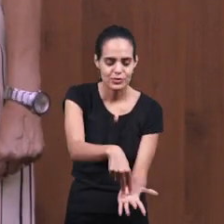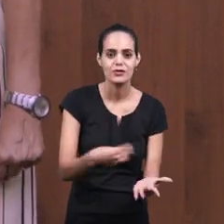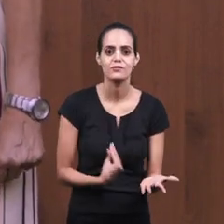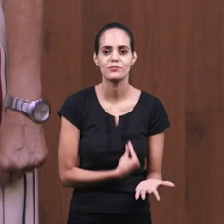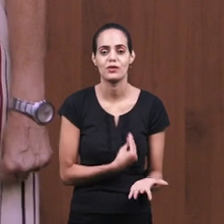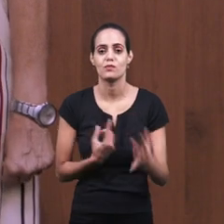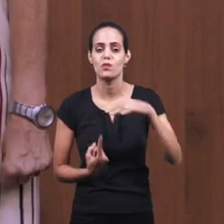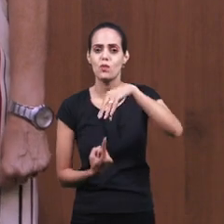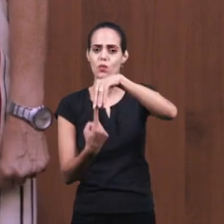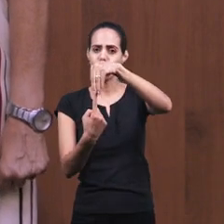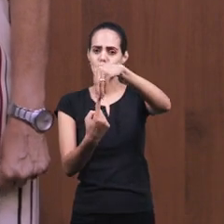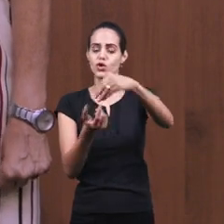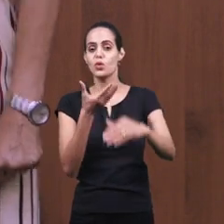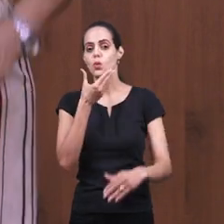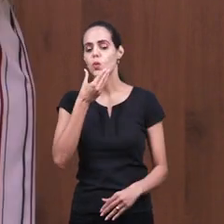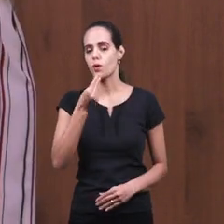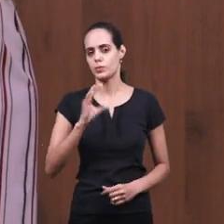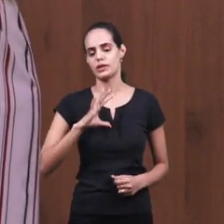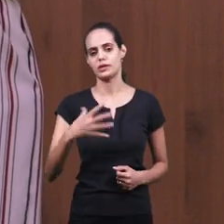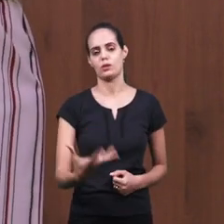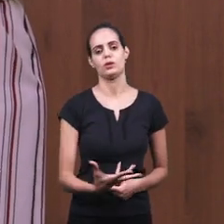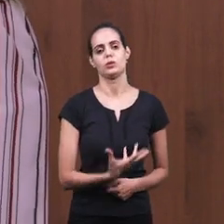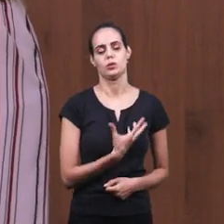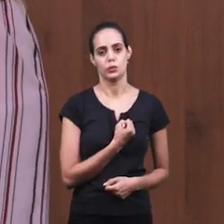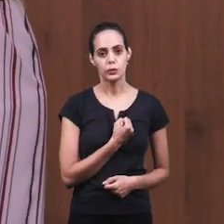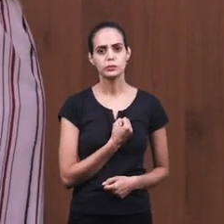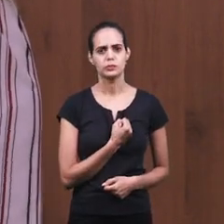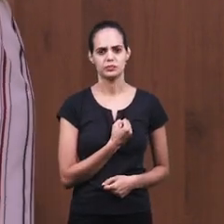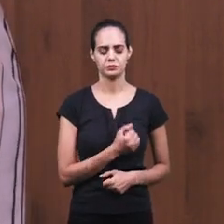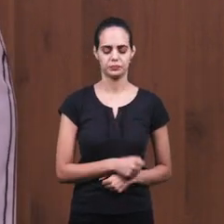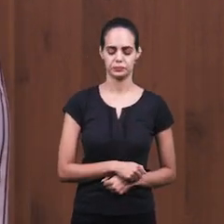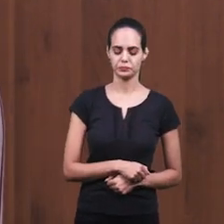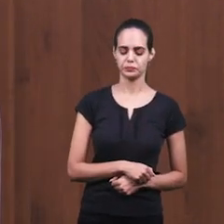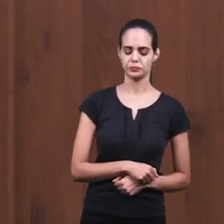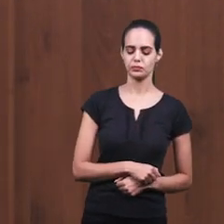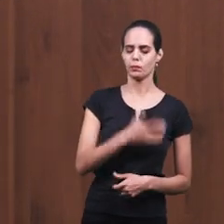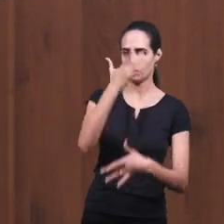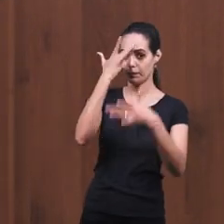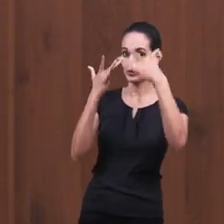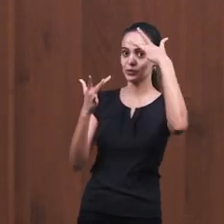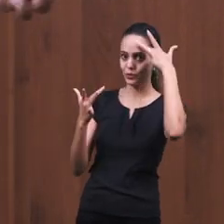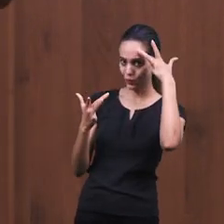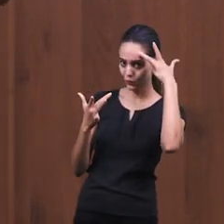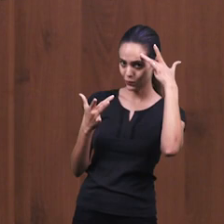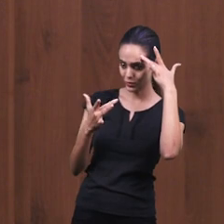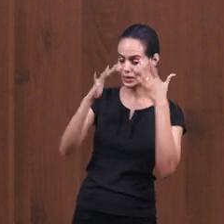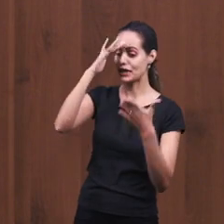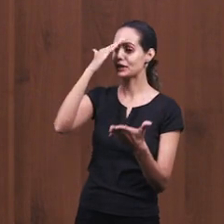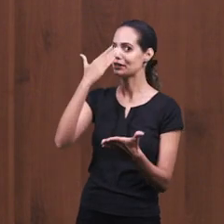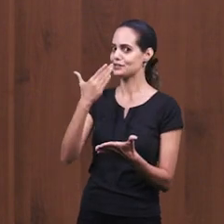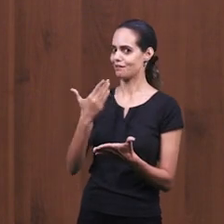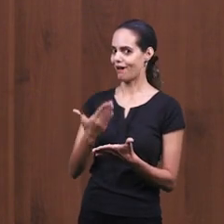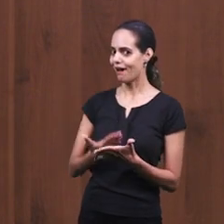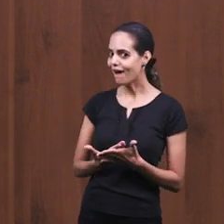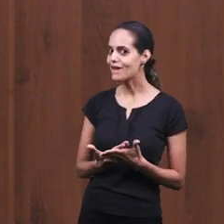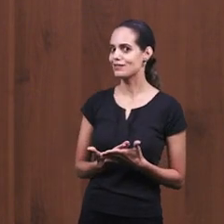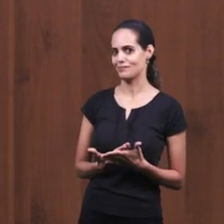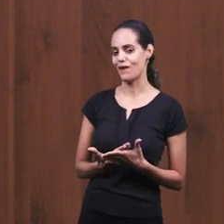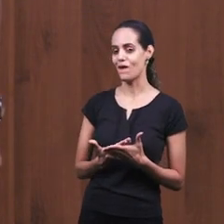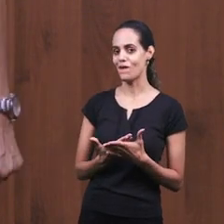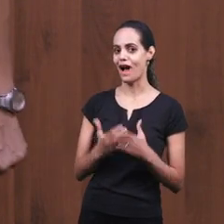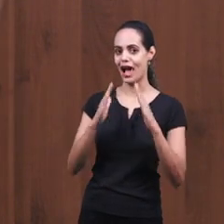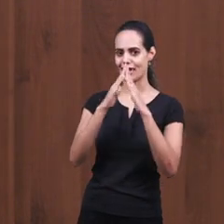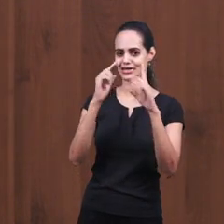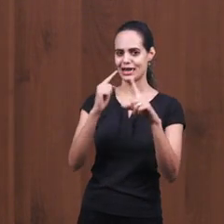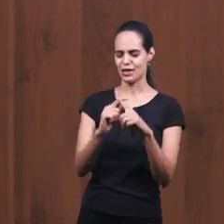o único salvador Com isso muitas pessoas criam E a igreja ia crescendo